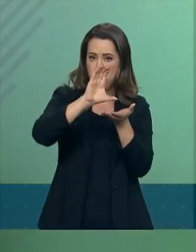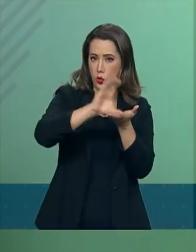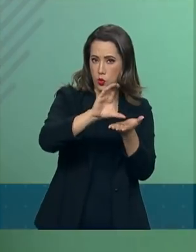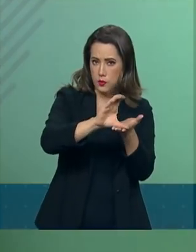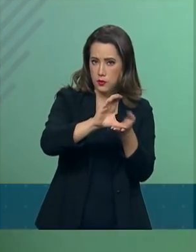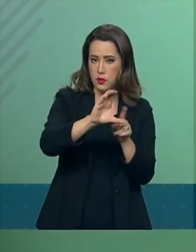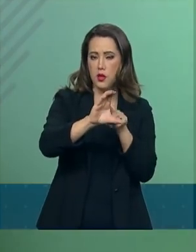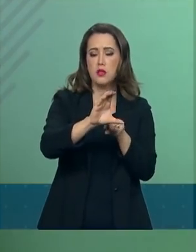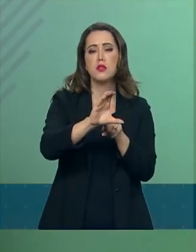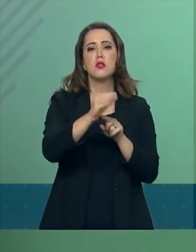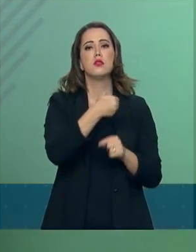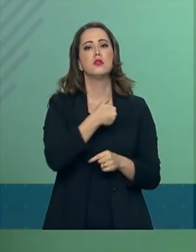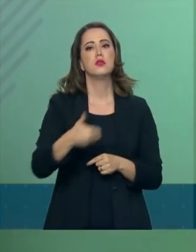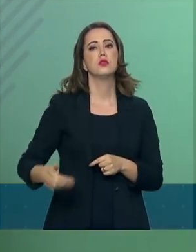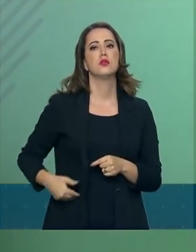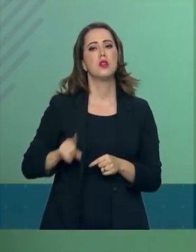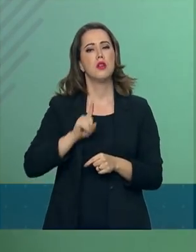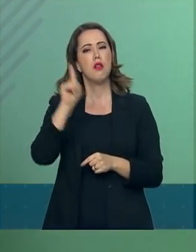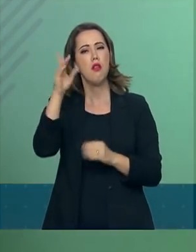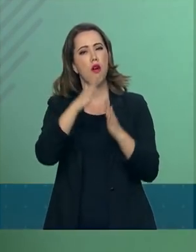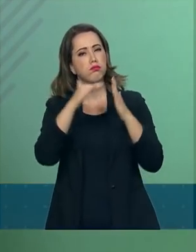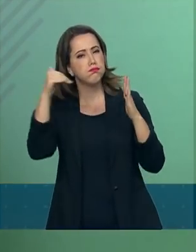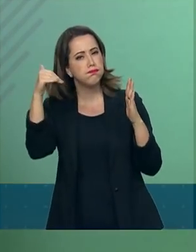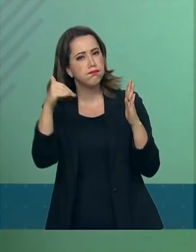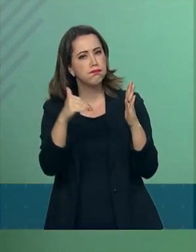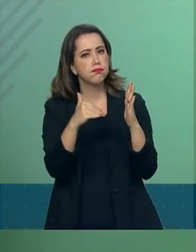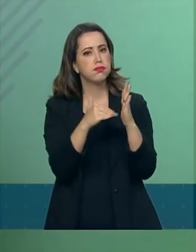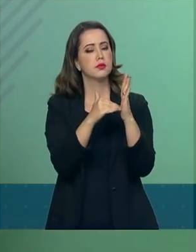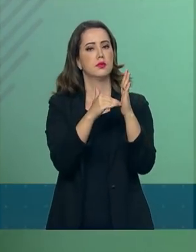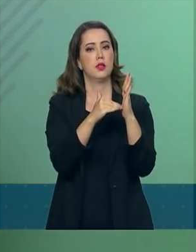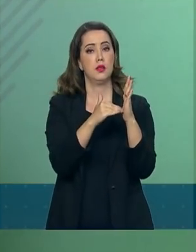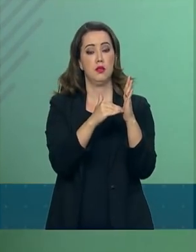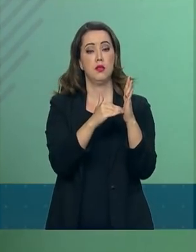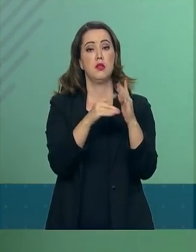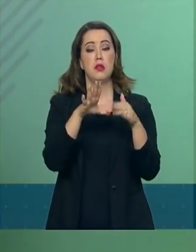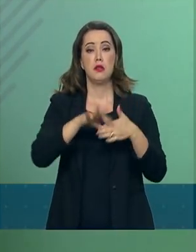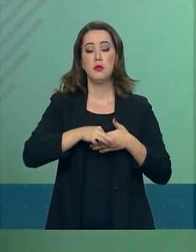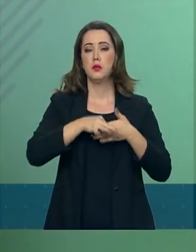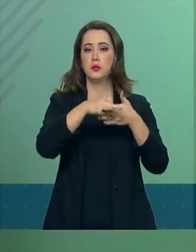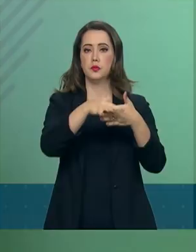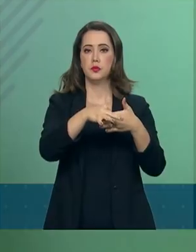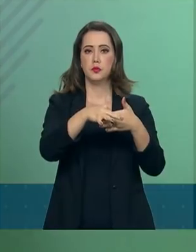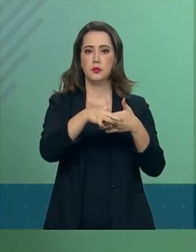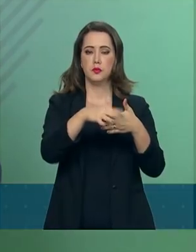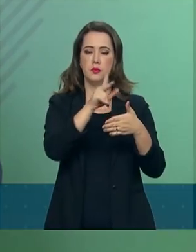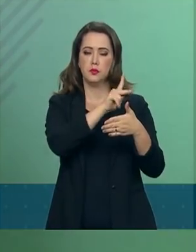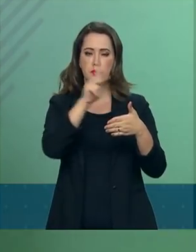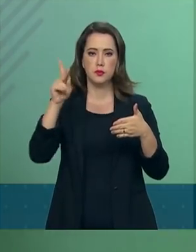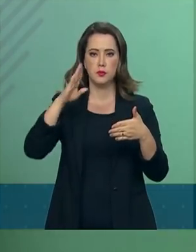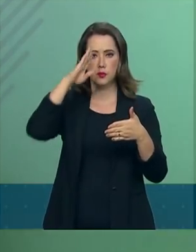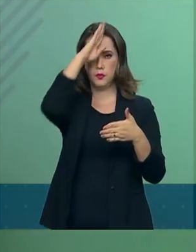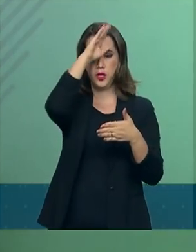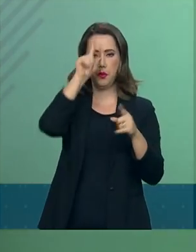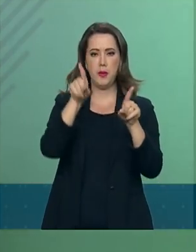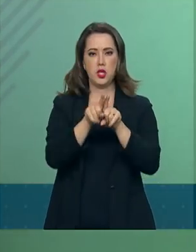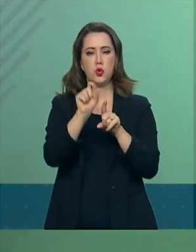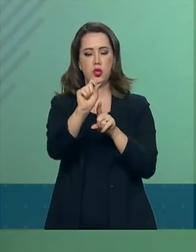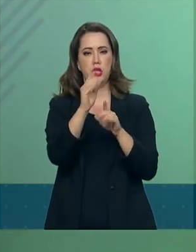Governo, lá no Palácio da Alvorada, capitaneado pelo Sr. Presidente da República.